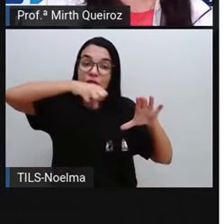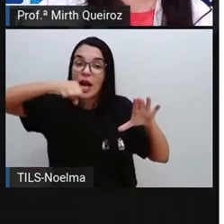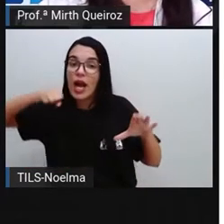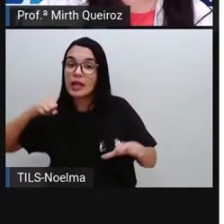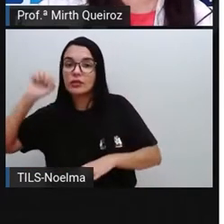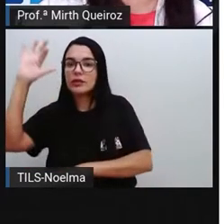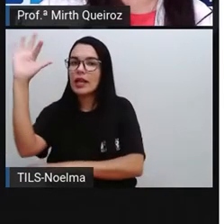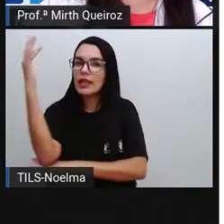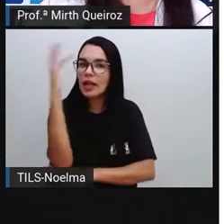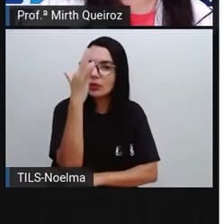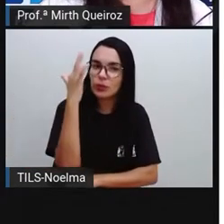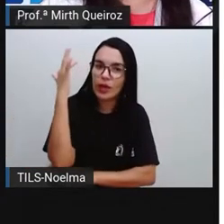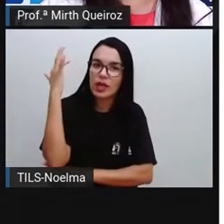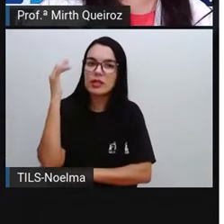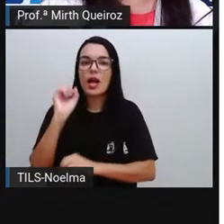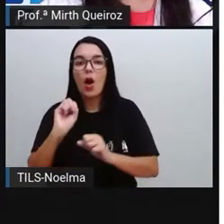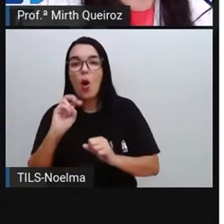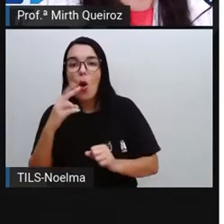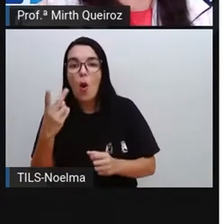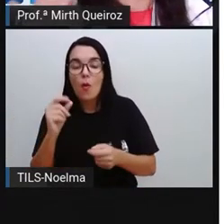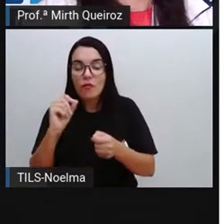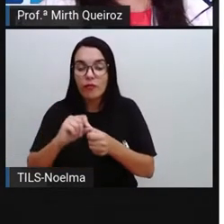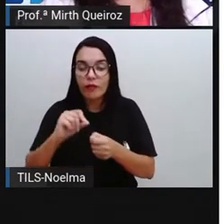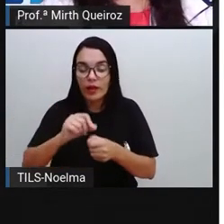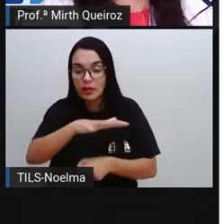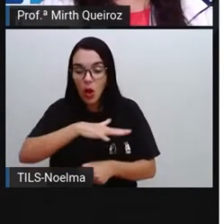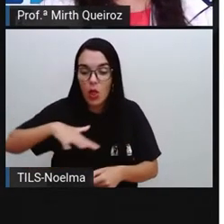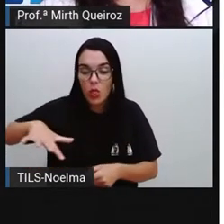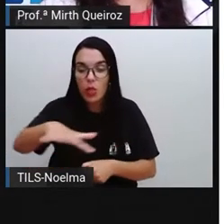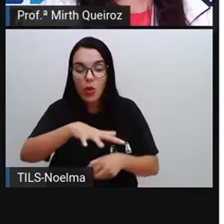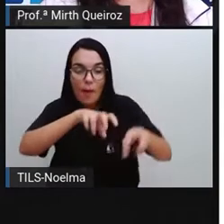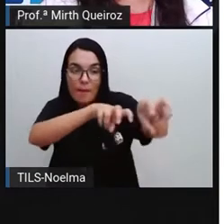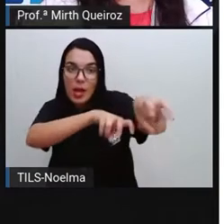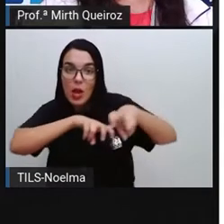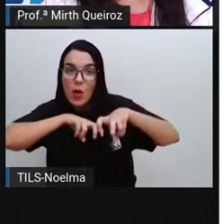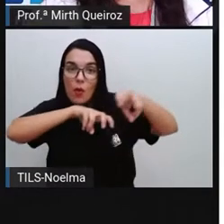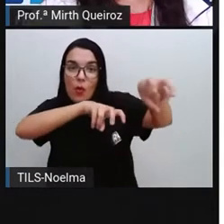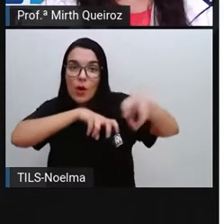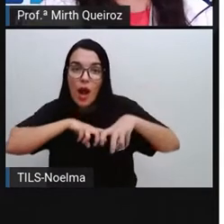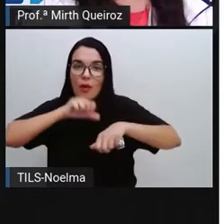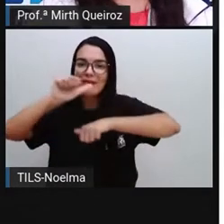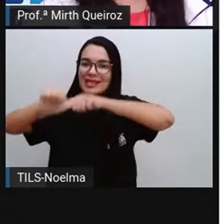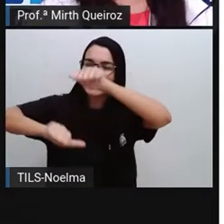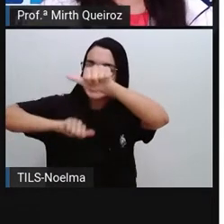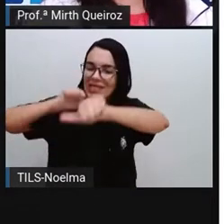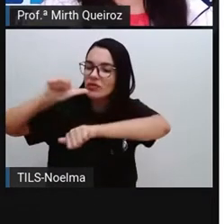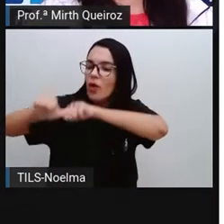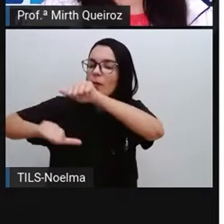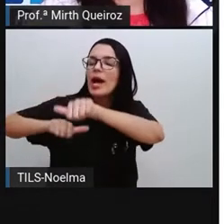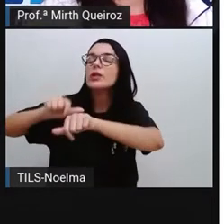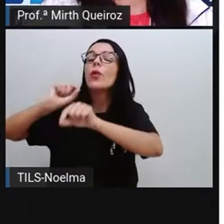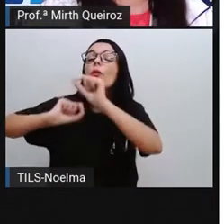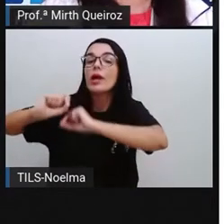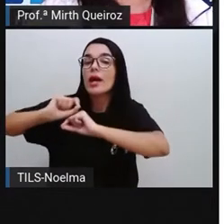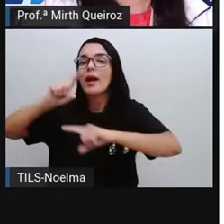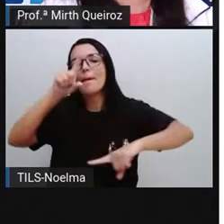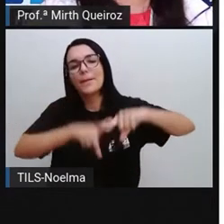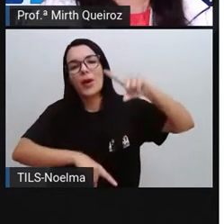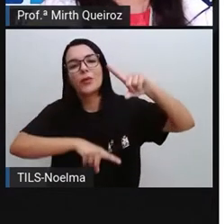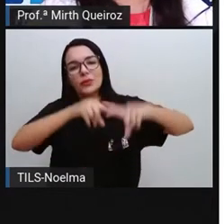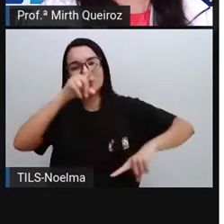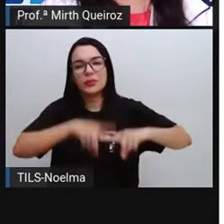são produzidos no meio rural para serem transformados em mercadorias.